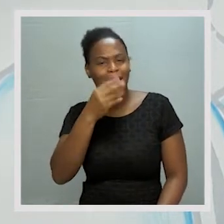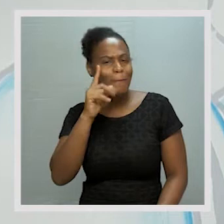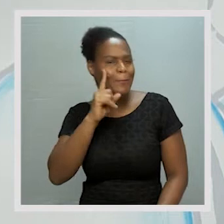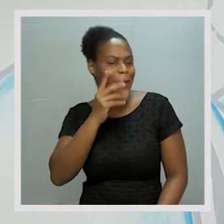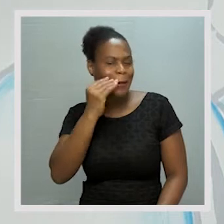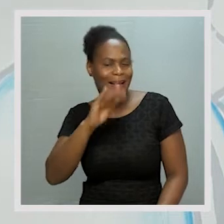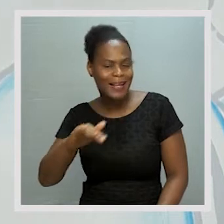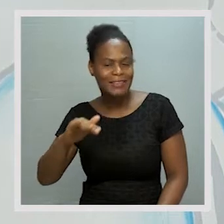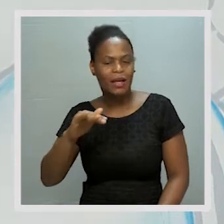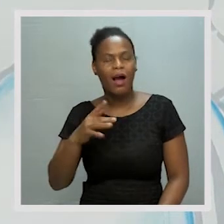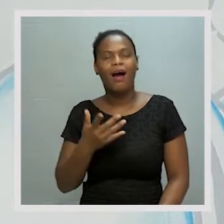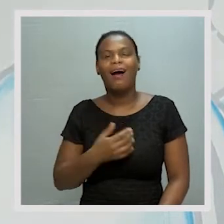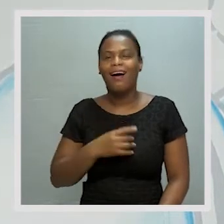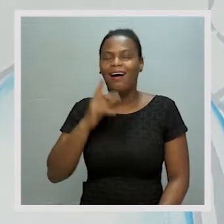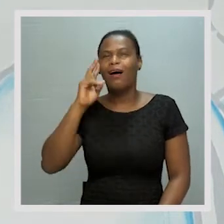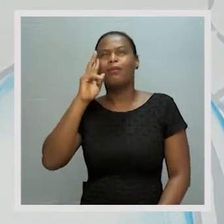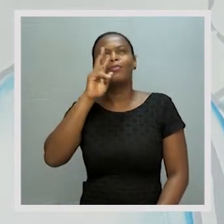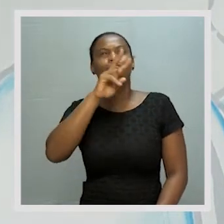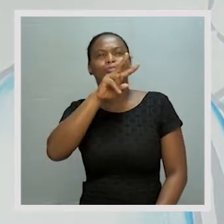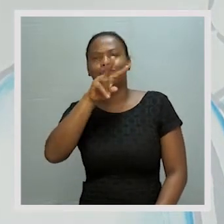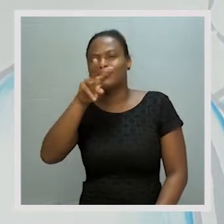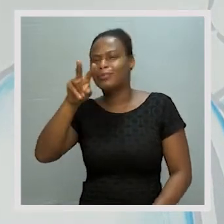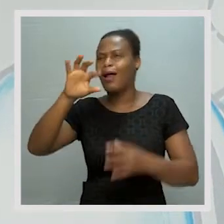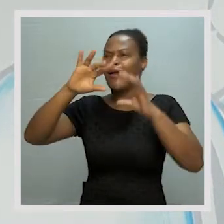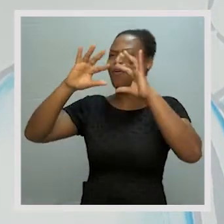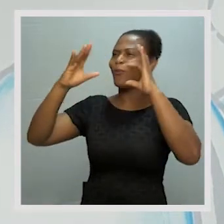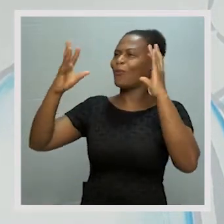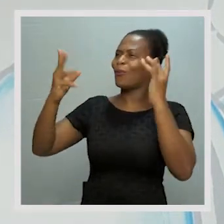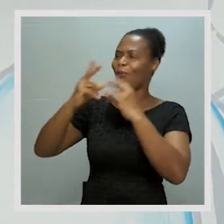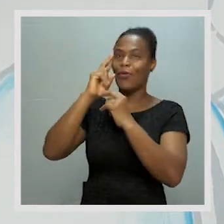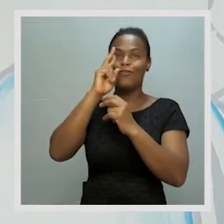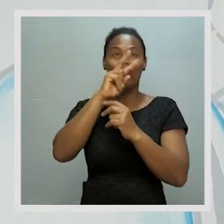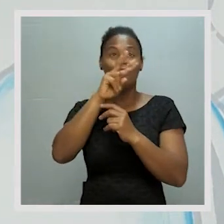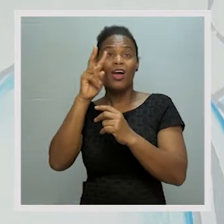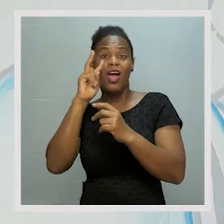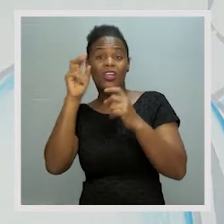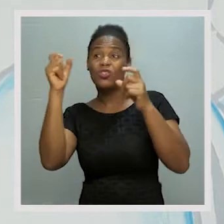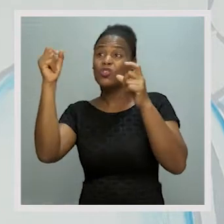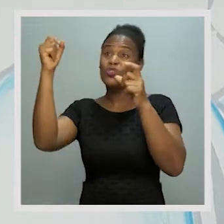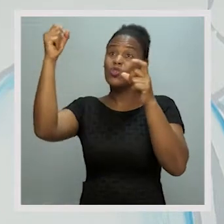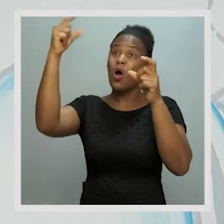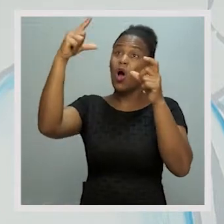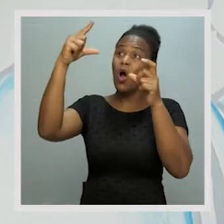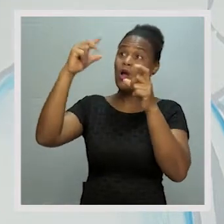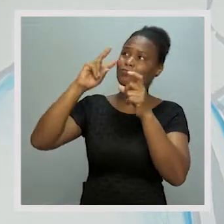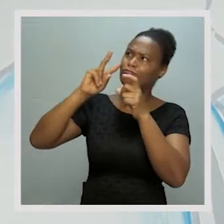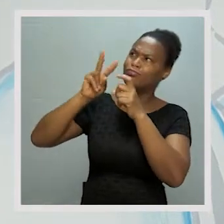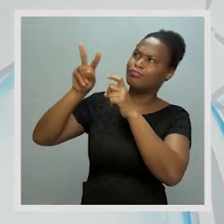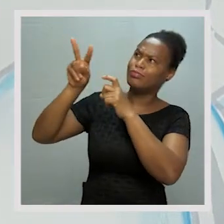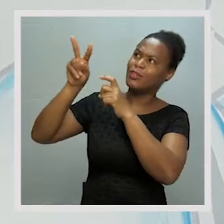está a contemplar a natureza, está a ver em direção ao sol,